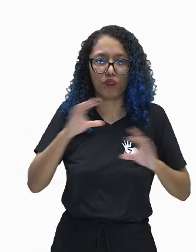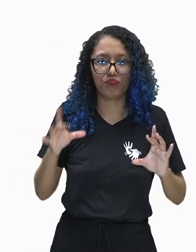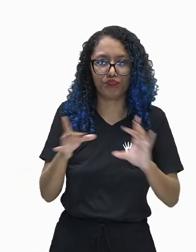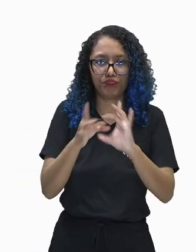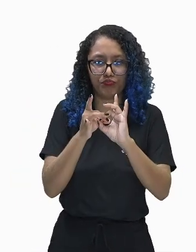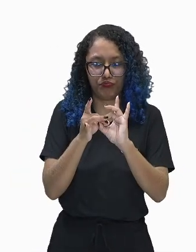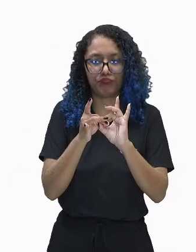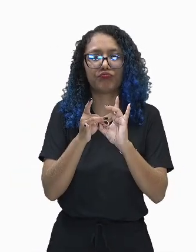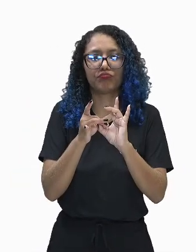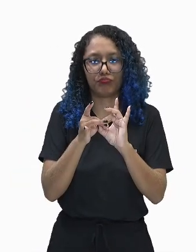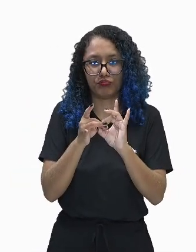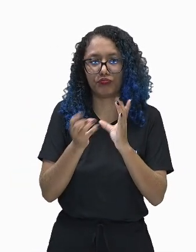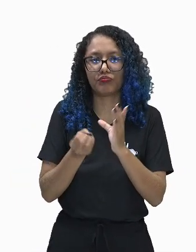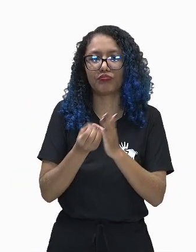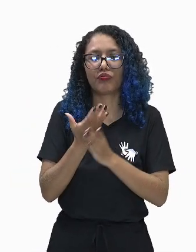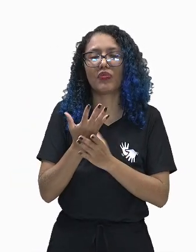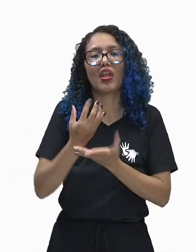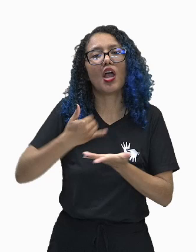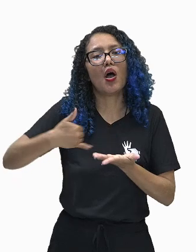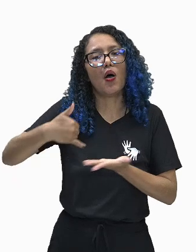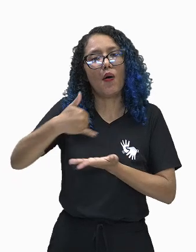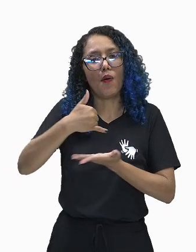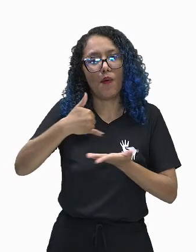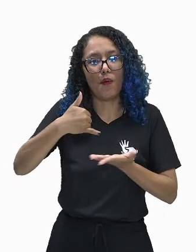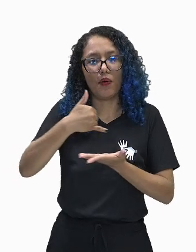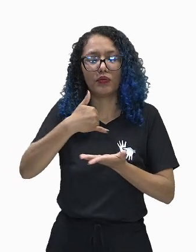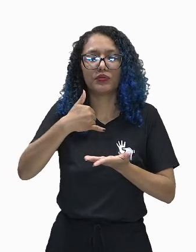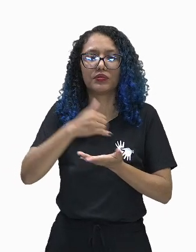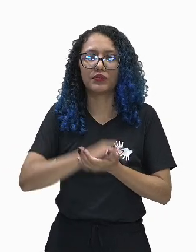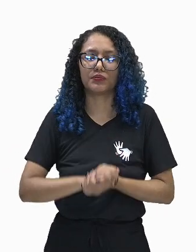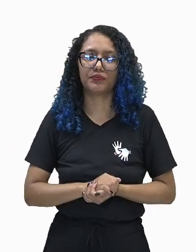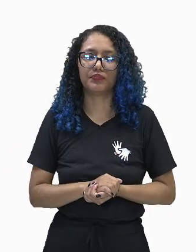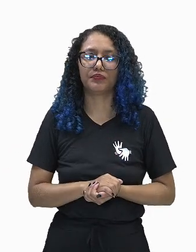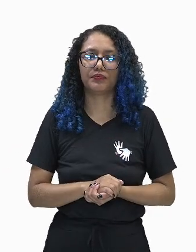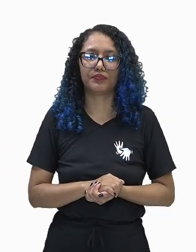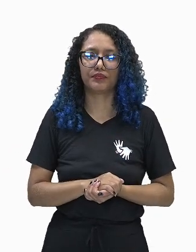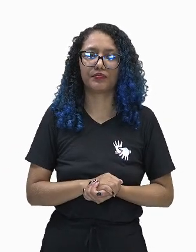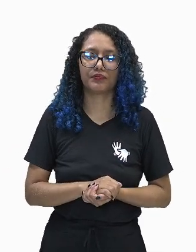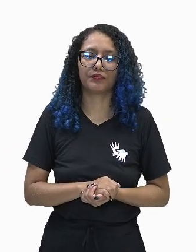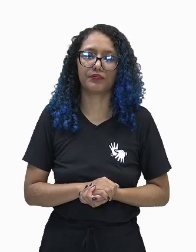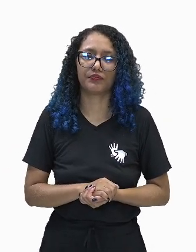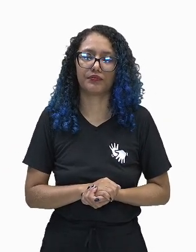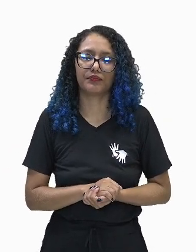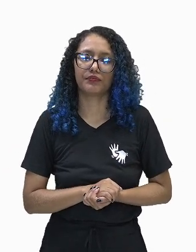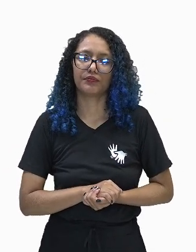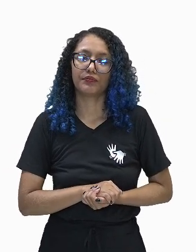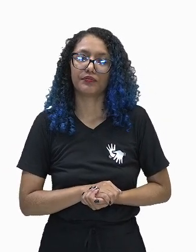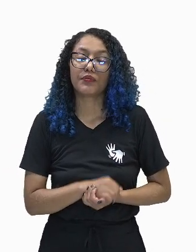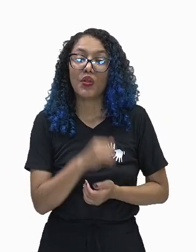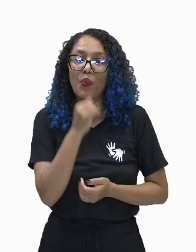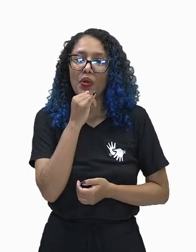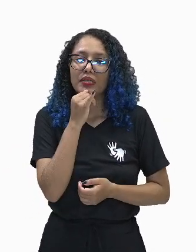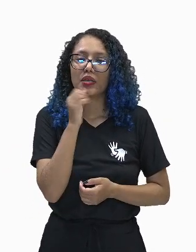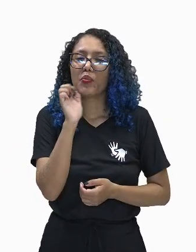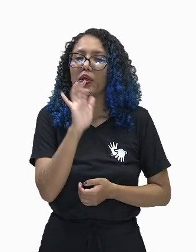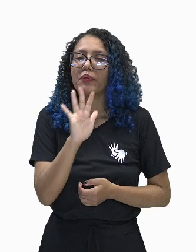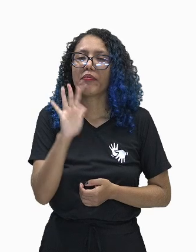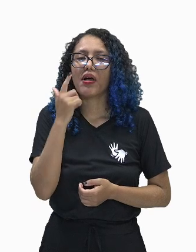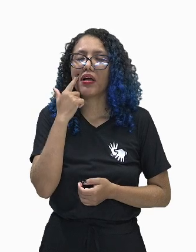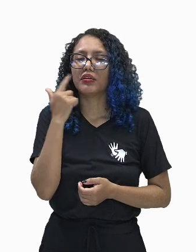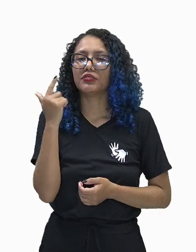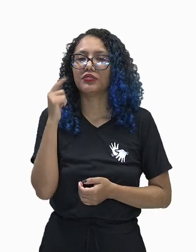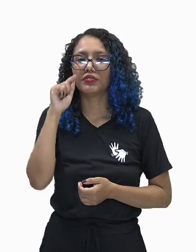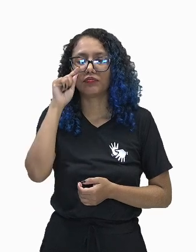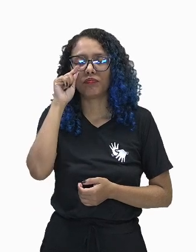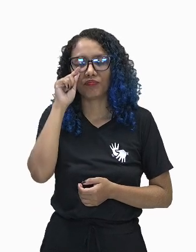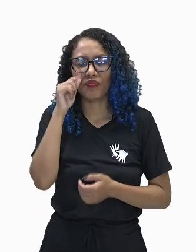Tais como óleos e plantas, eles estarão presentes aí, como vocês observam na imagem, óleos de modo